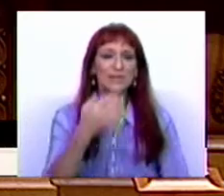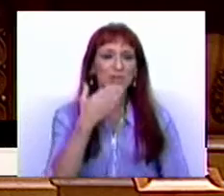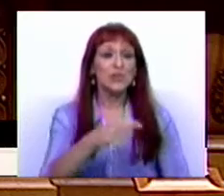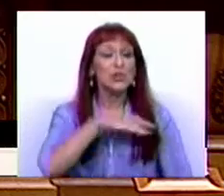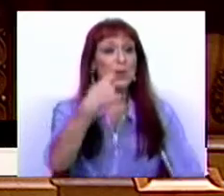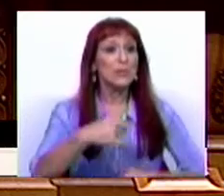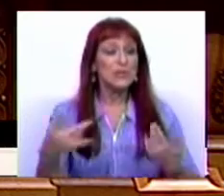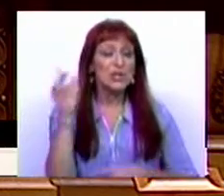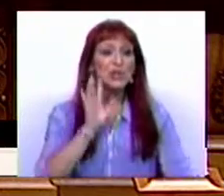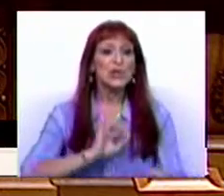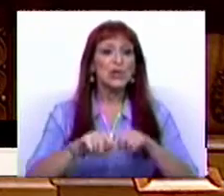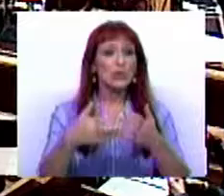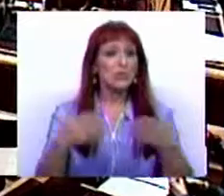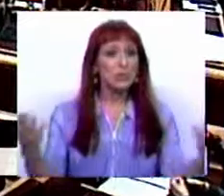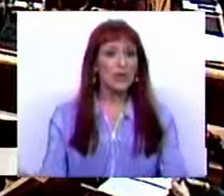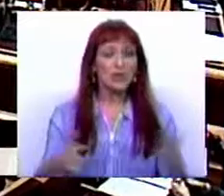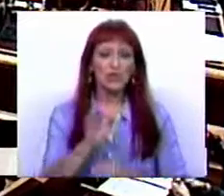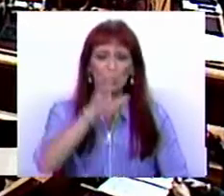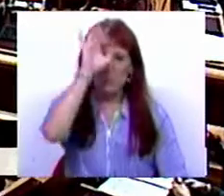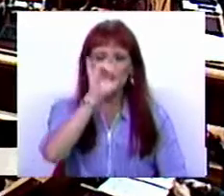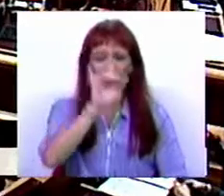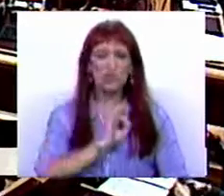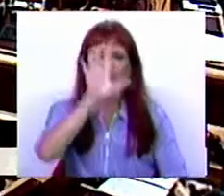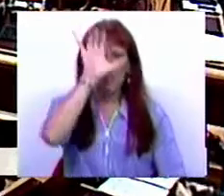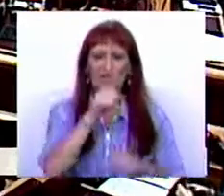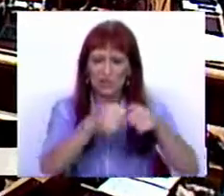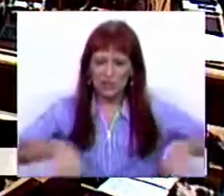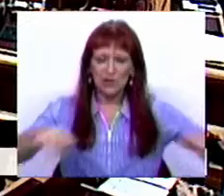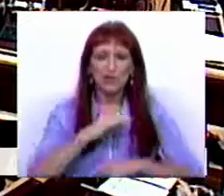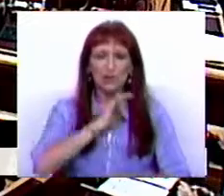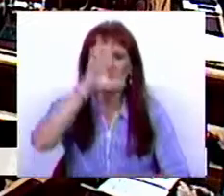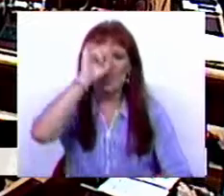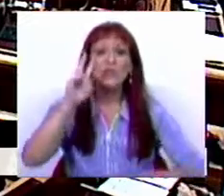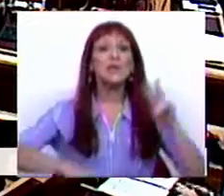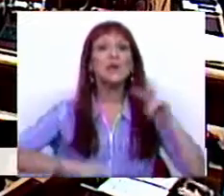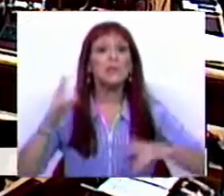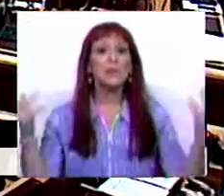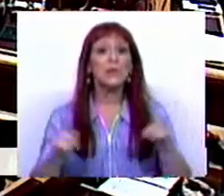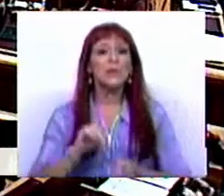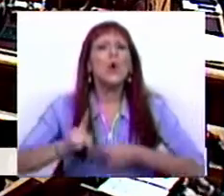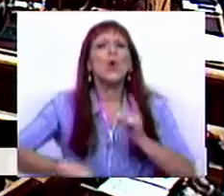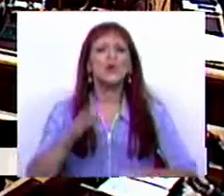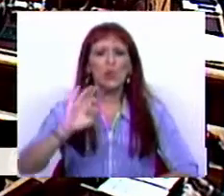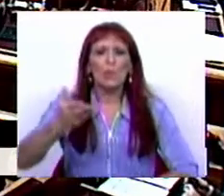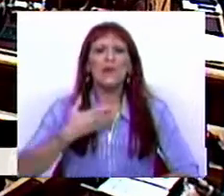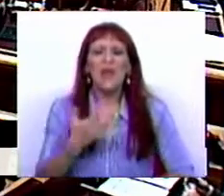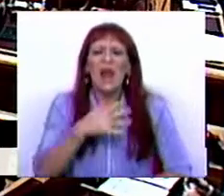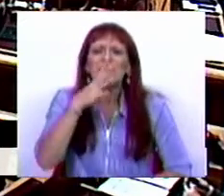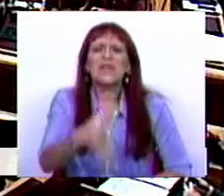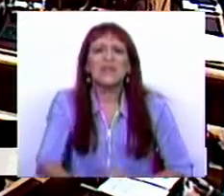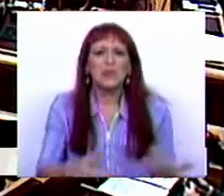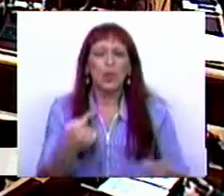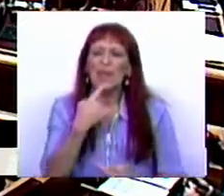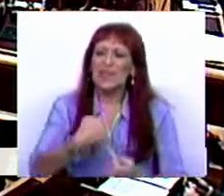Sr. Presidente, Sras. e Srs. Deputados, Sr. Primeiro-Ministro, Srs. Ministros, Sr. Ministro das Finanças, o que é o PSD quer dizer